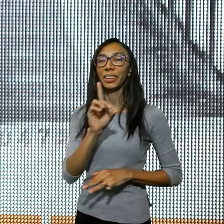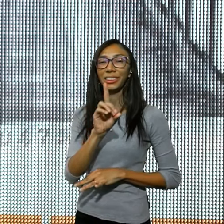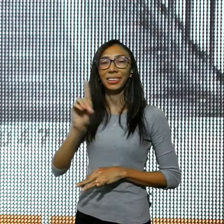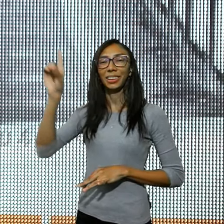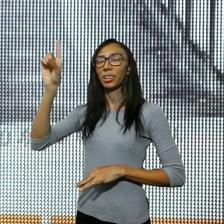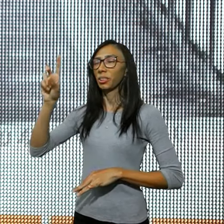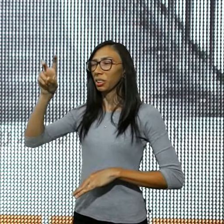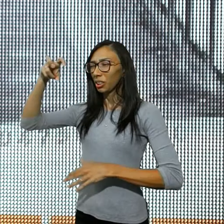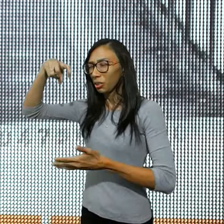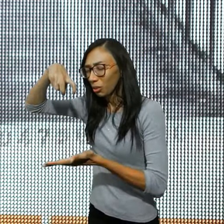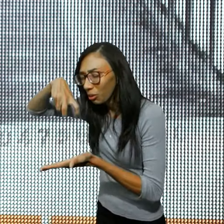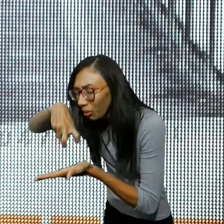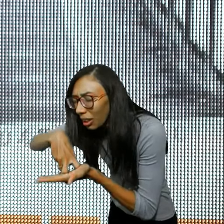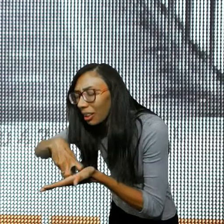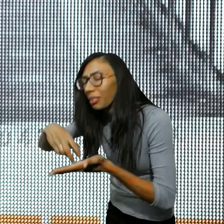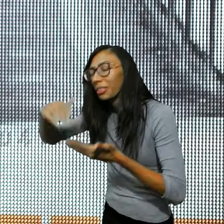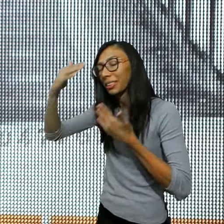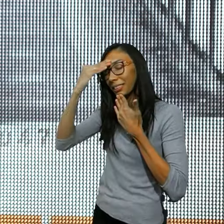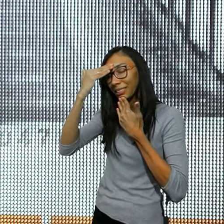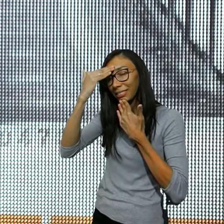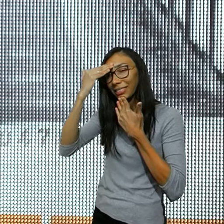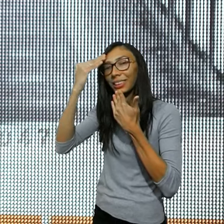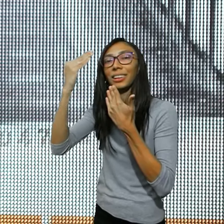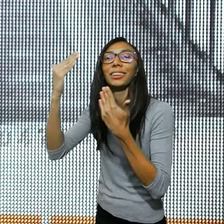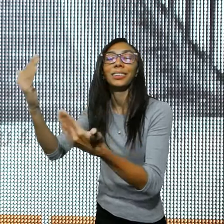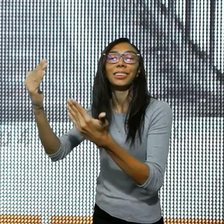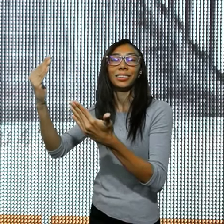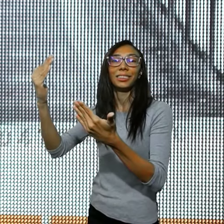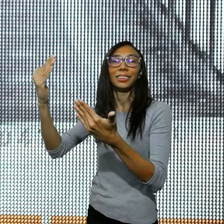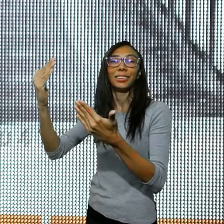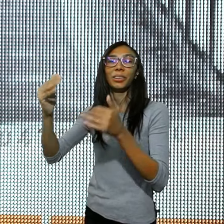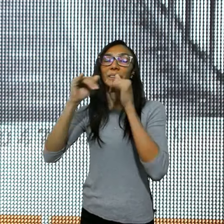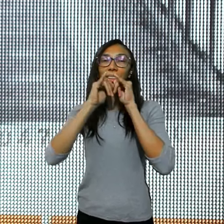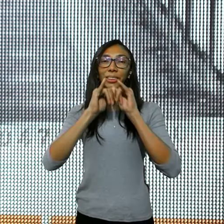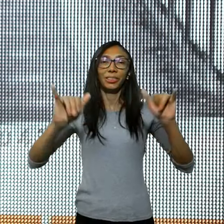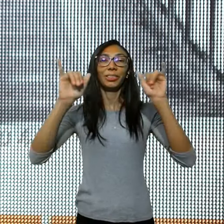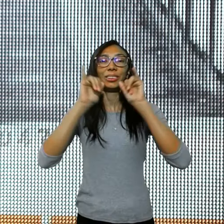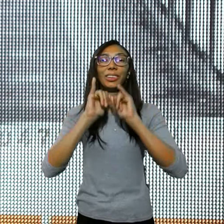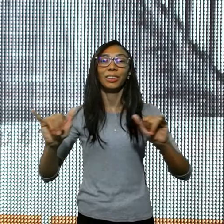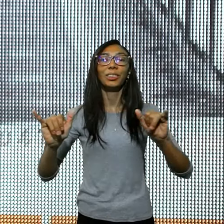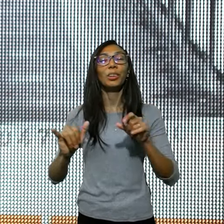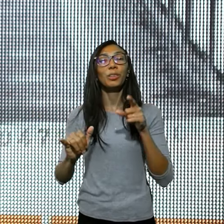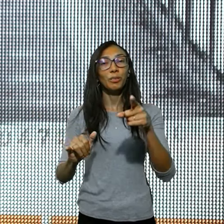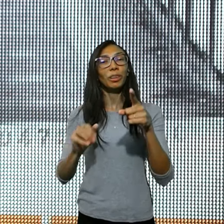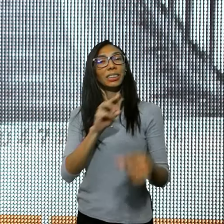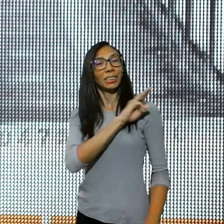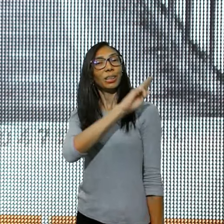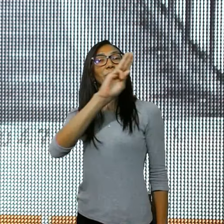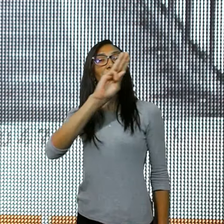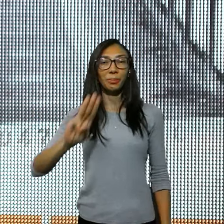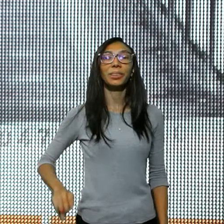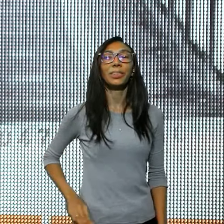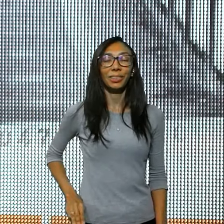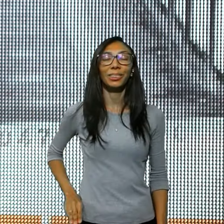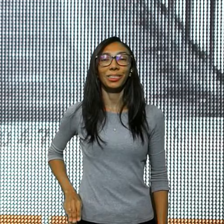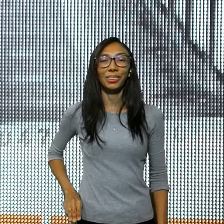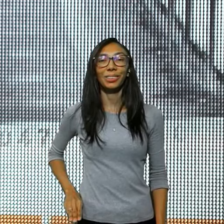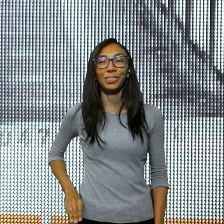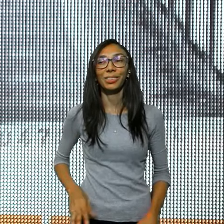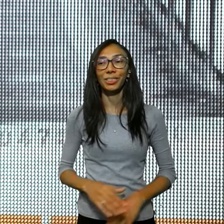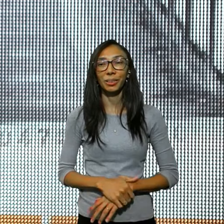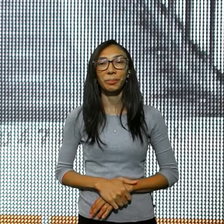prostrou-se aos seus pés, agradeceu-lhe, repetidamente, dizendo, Tu és o Messias, Ele reconheceu, quem Jesus era,